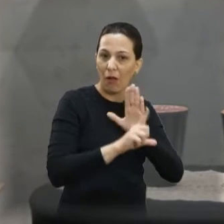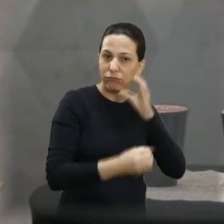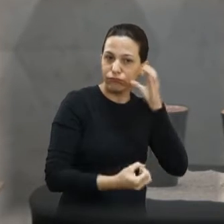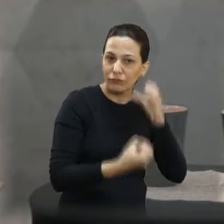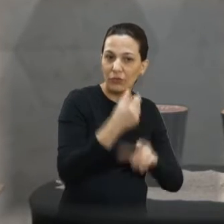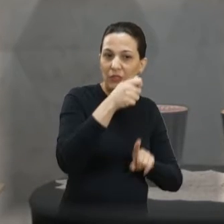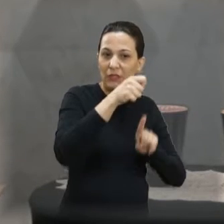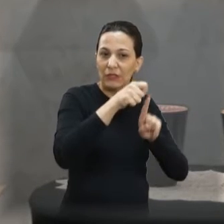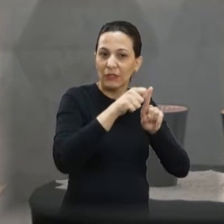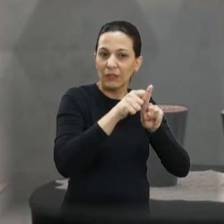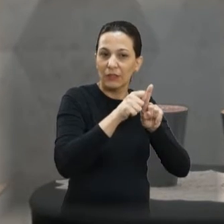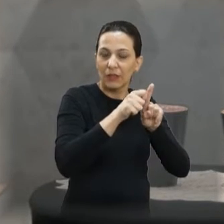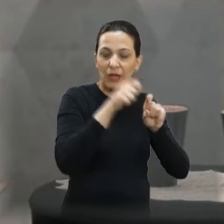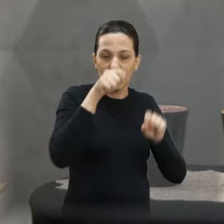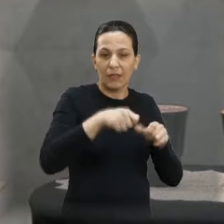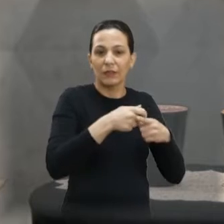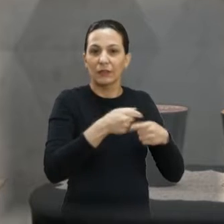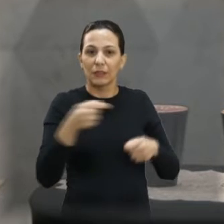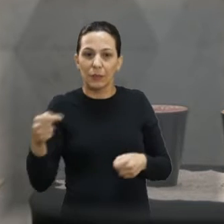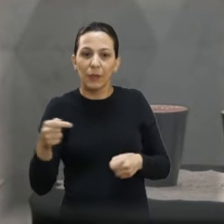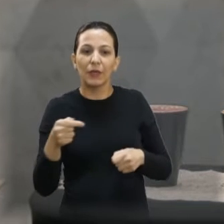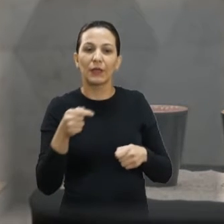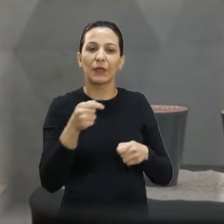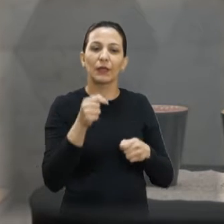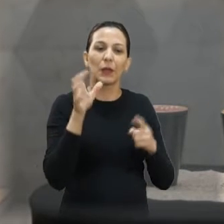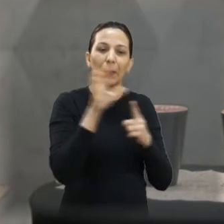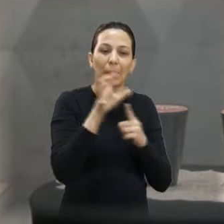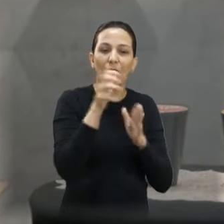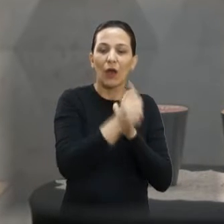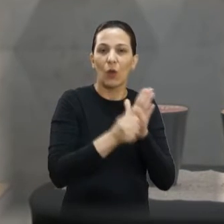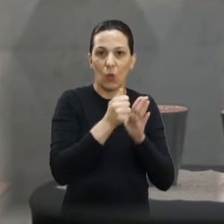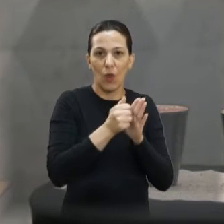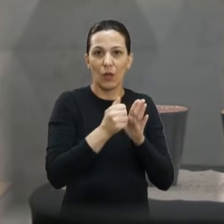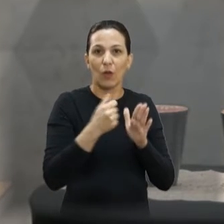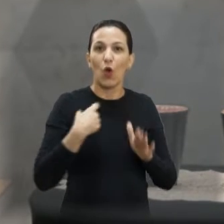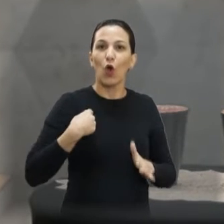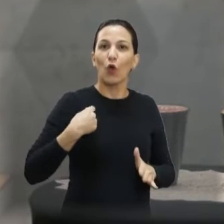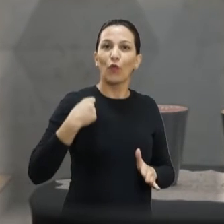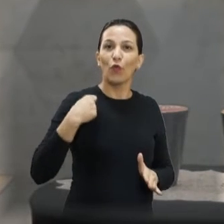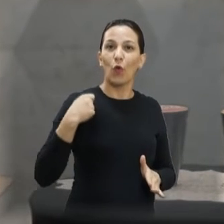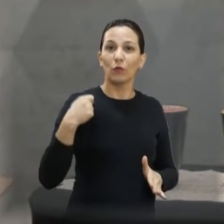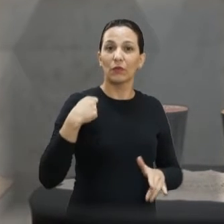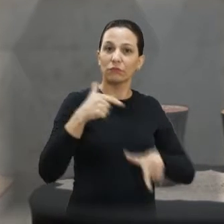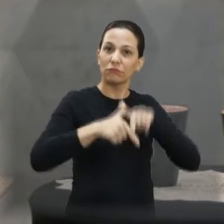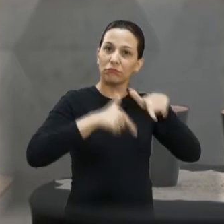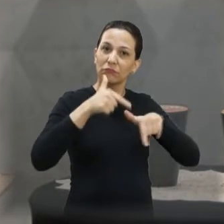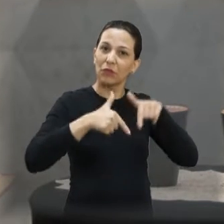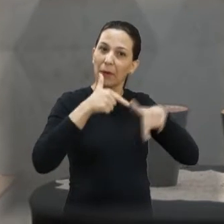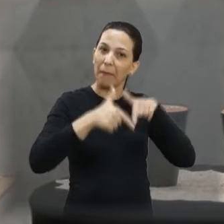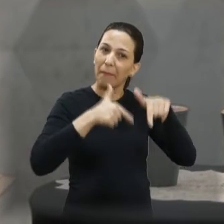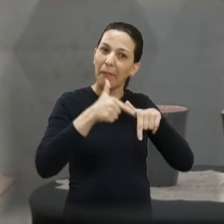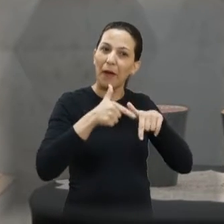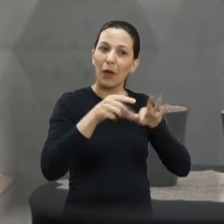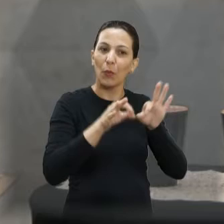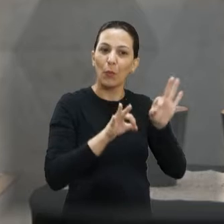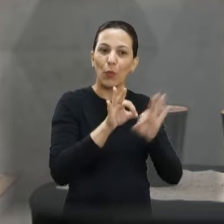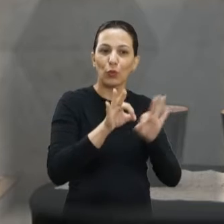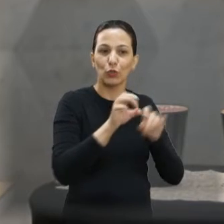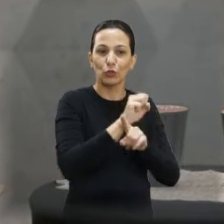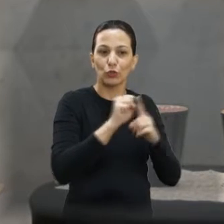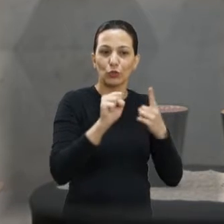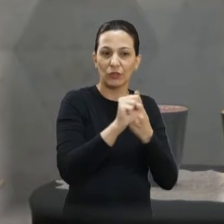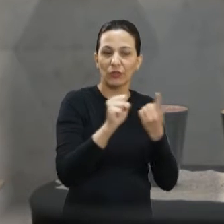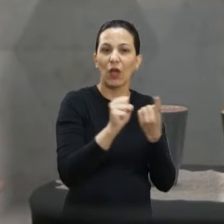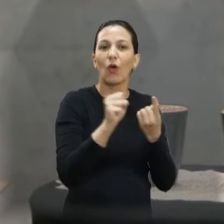a Semana do Impacto Araraquara, que é um reconhecimento aos trabalhos voluntários desenvolvidos nos projetos sociais da Igreja